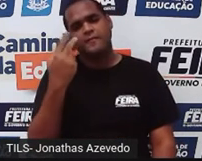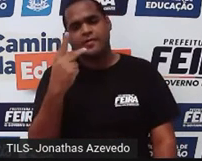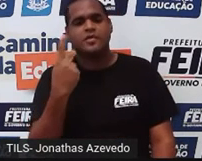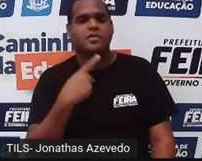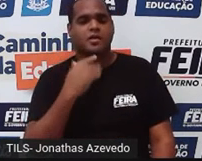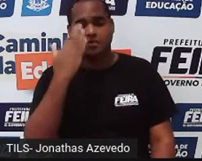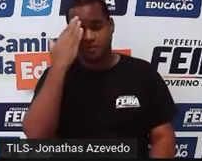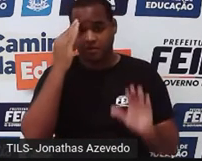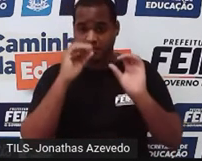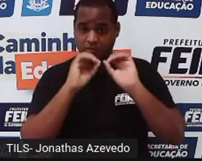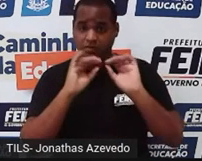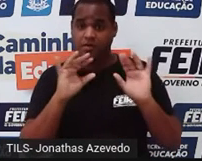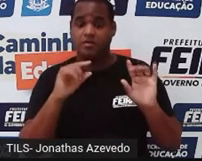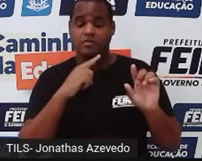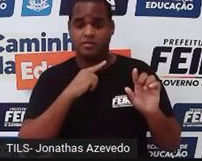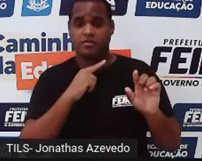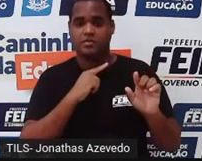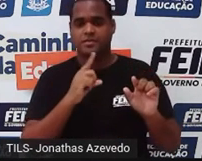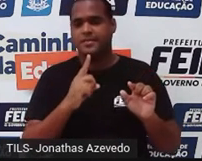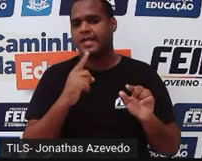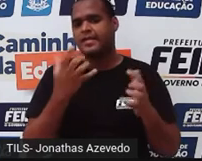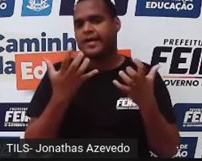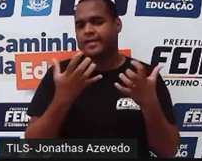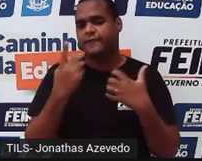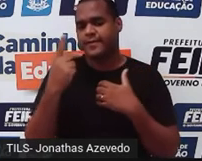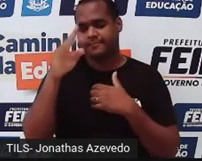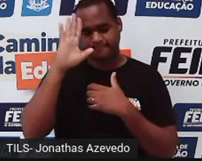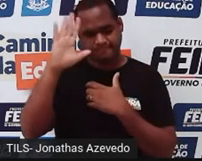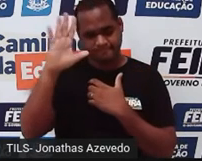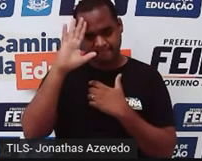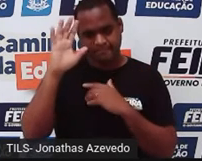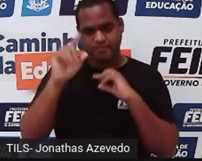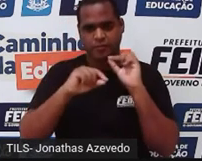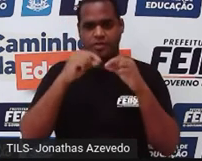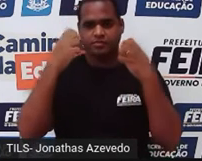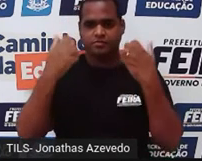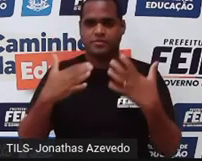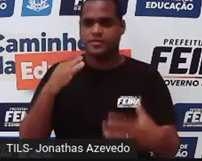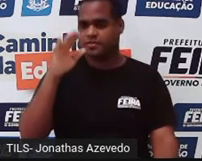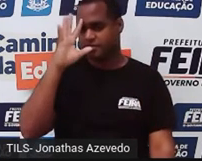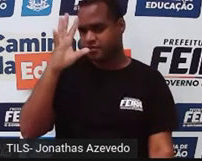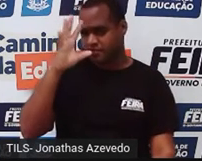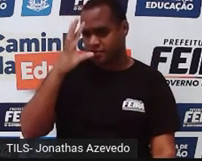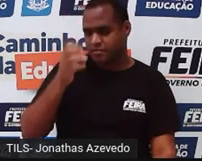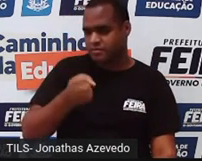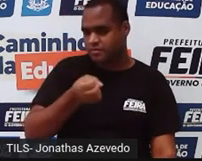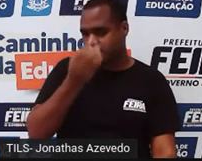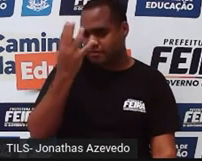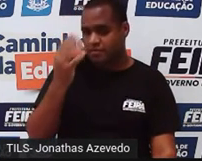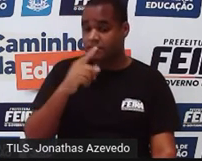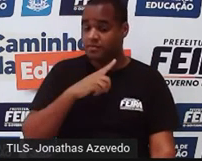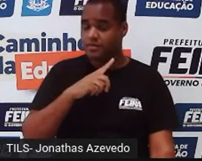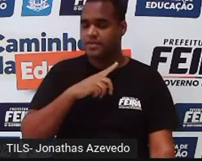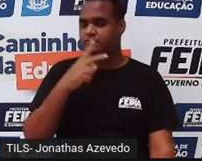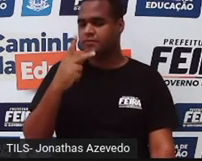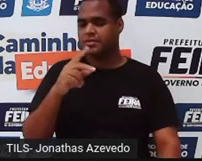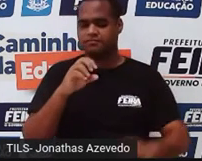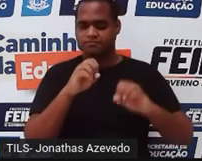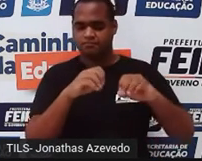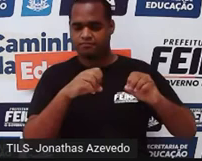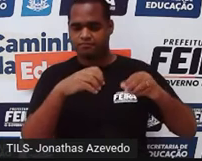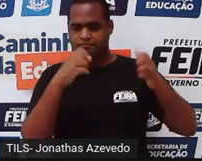coisa você entendeu, mas eu quero fazer você pensar em quanto você entendeu até aqui nesse momento da aula, né?